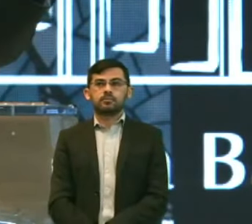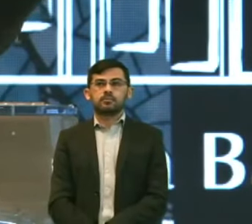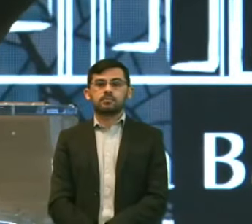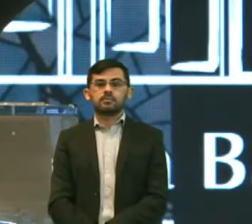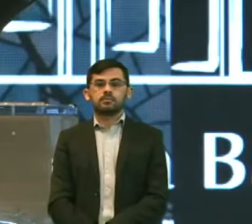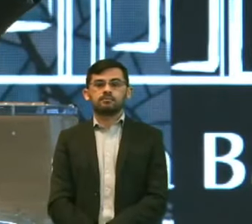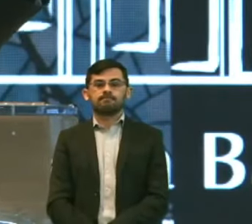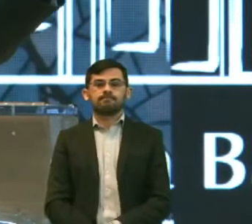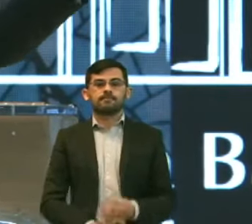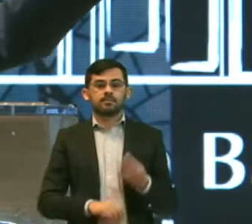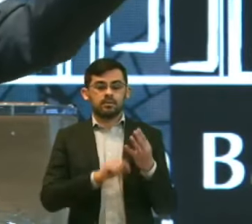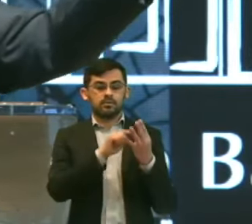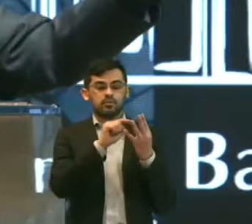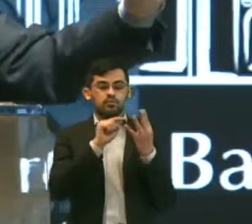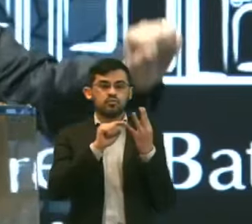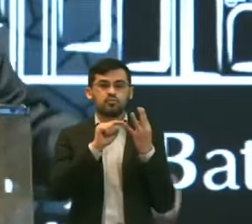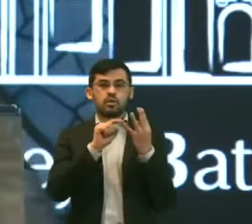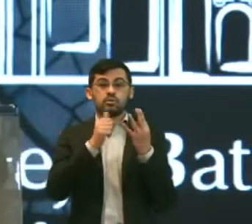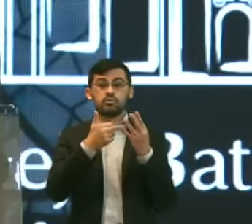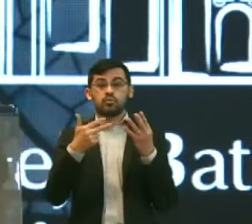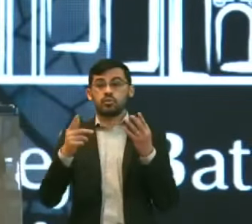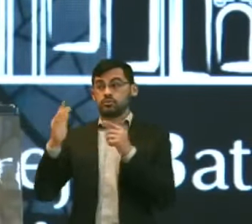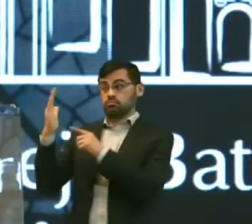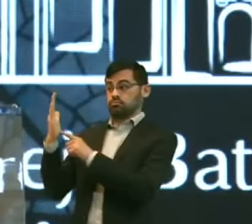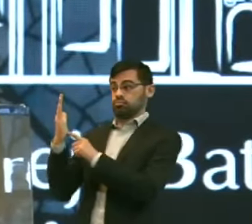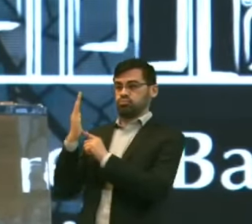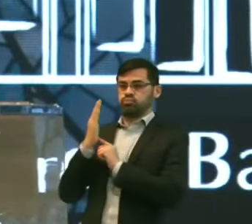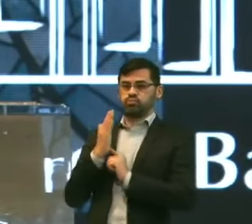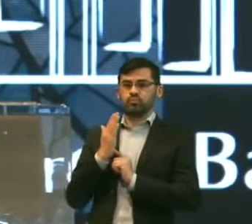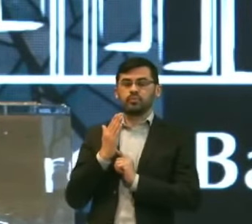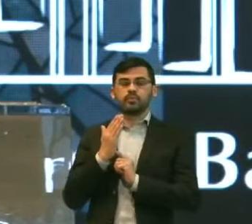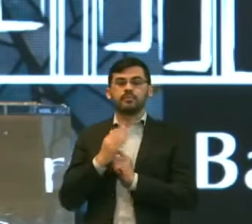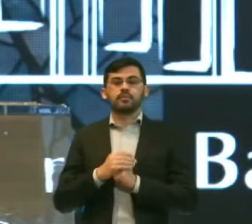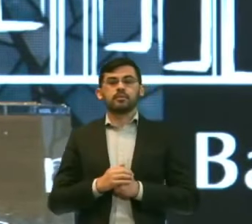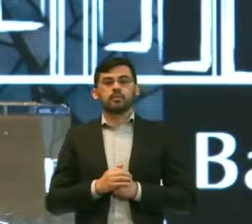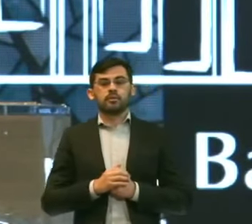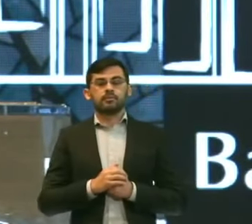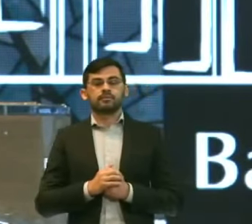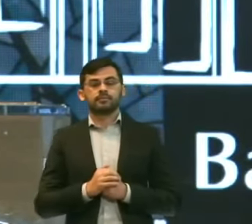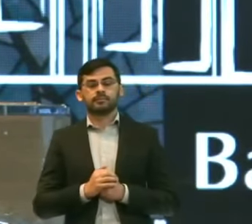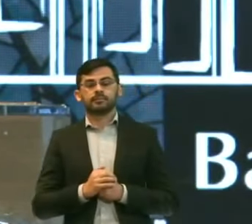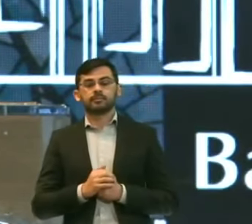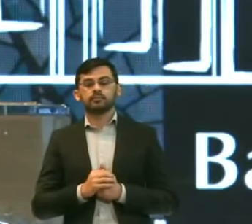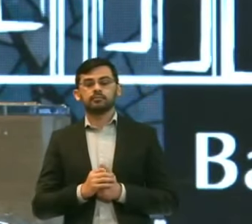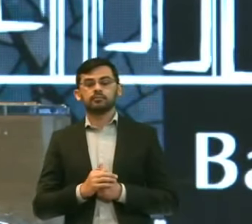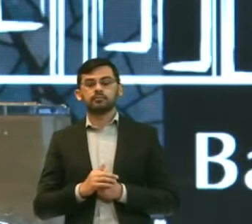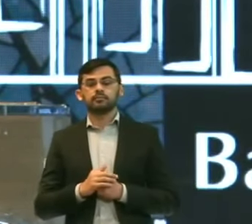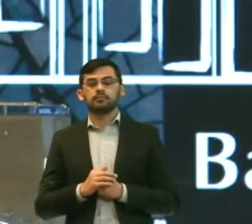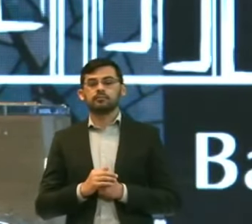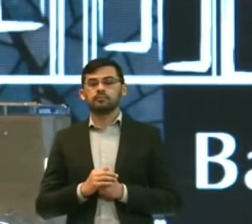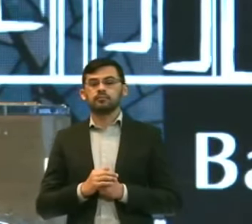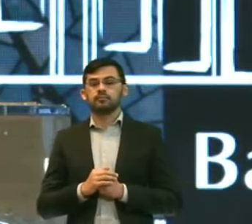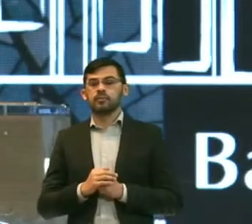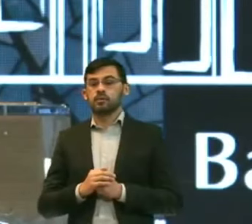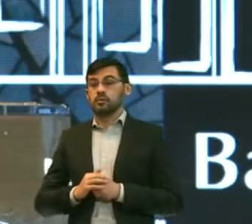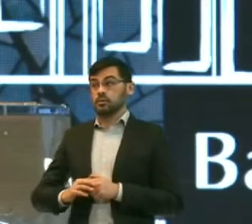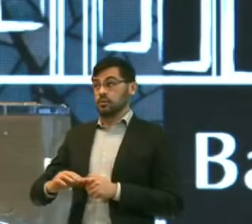Quarta Quarto sinal E último Deus Suprirá